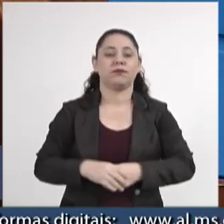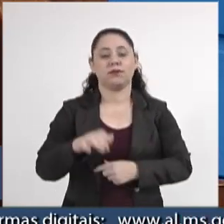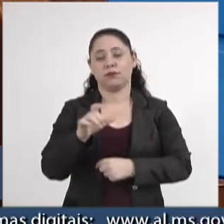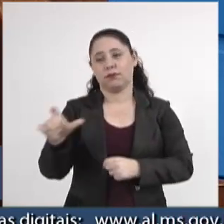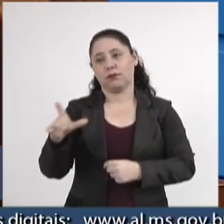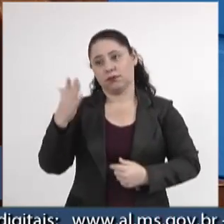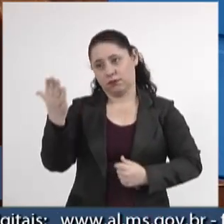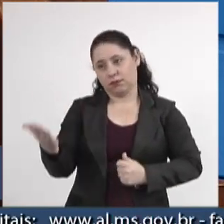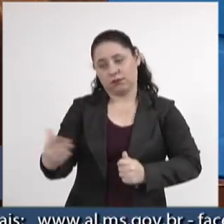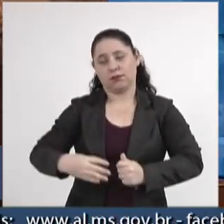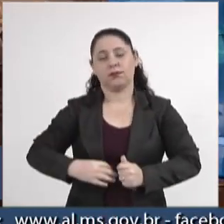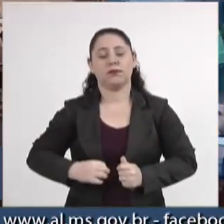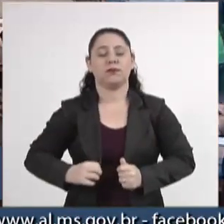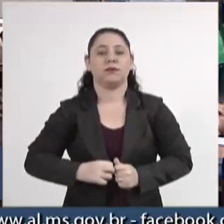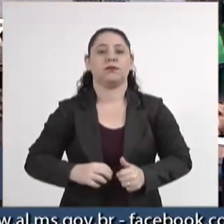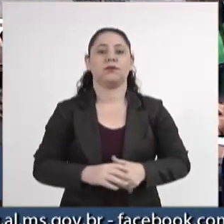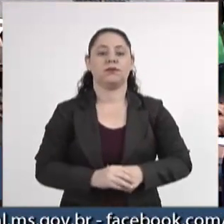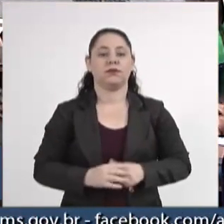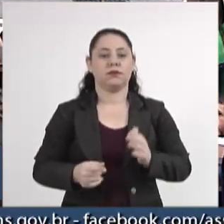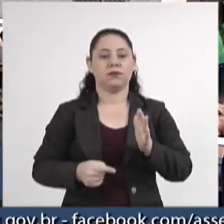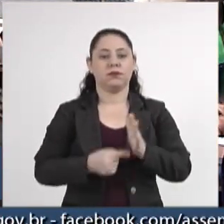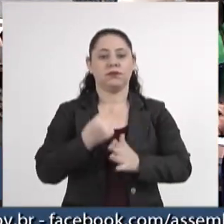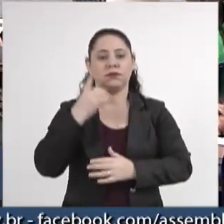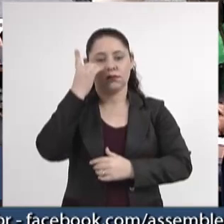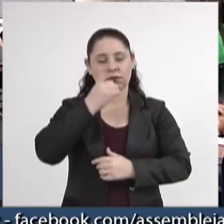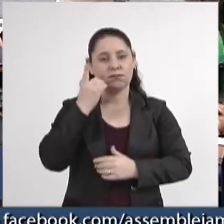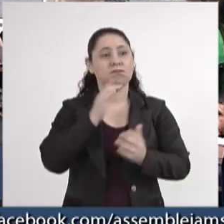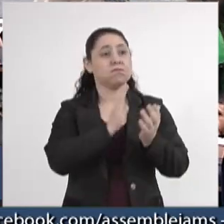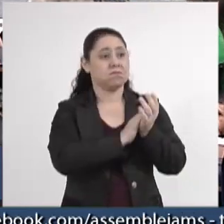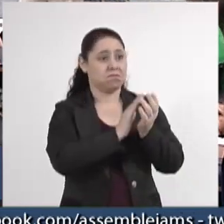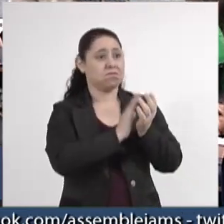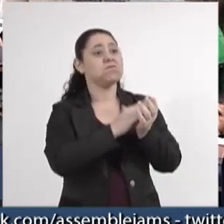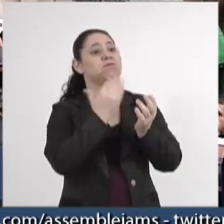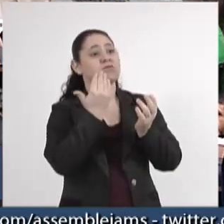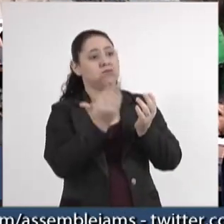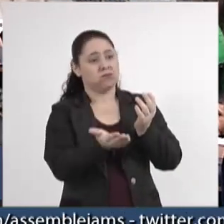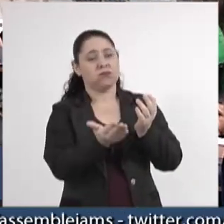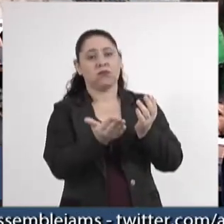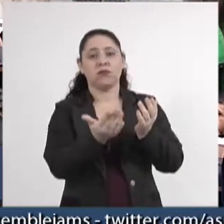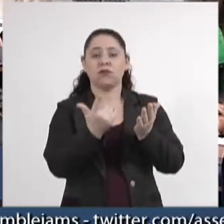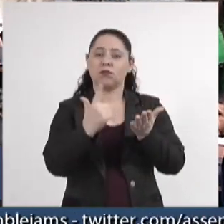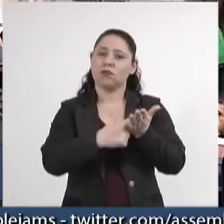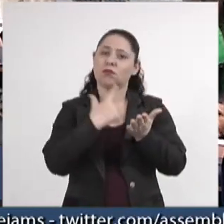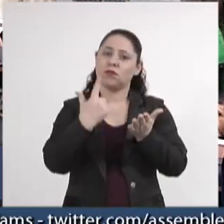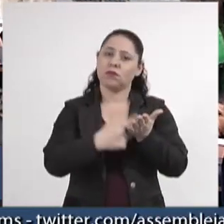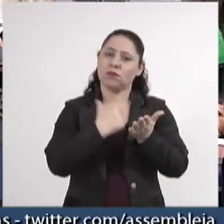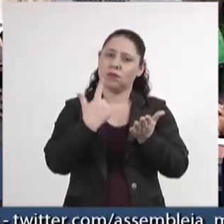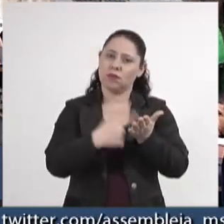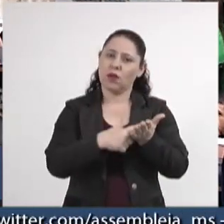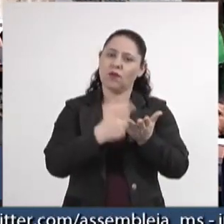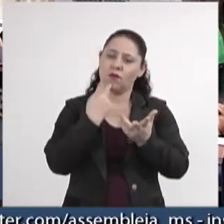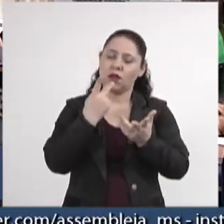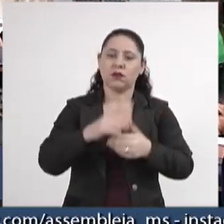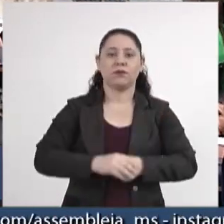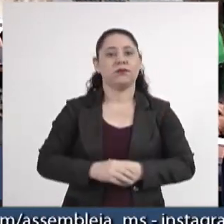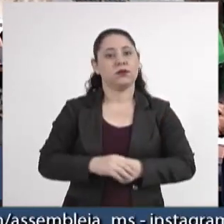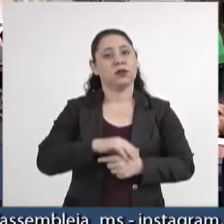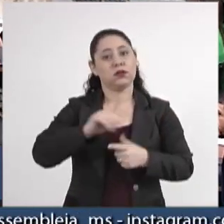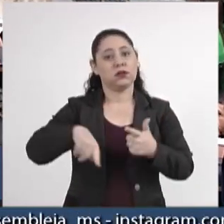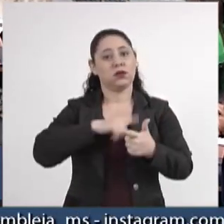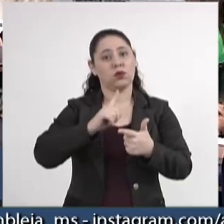uma parte à Vossa Excelência. Primeiro, deputado Pedro Quim, parabenizá-lo pelo lançamento do livro. E segundo,